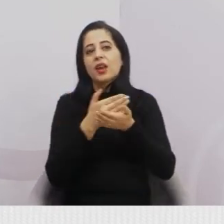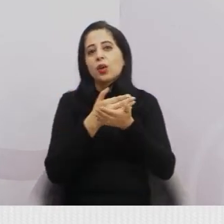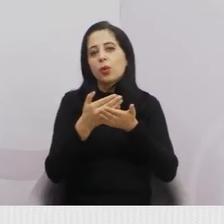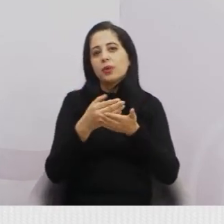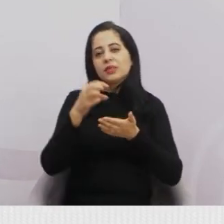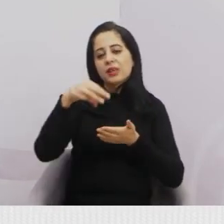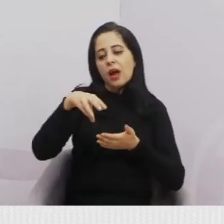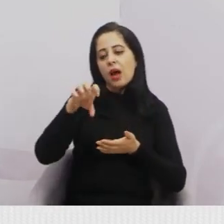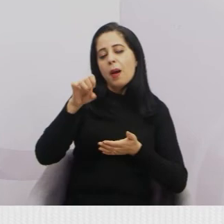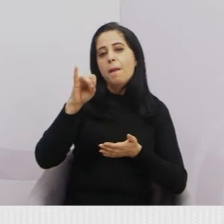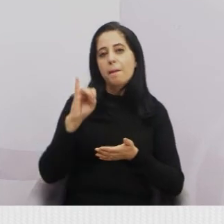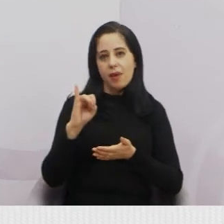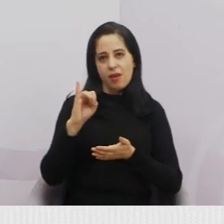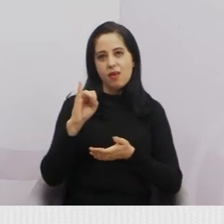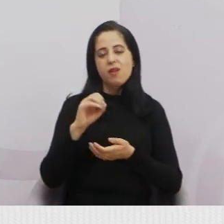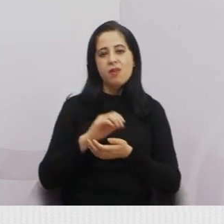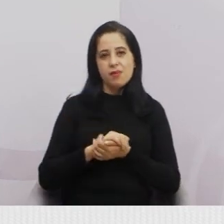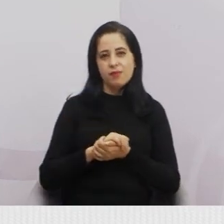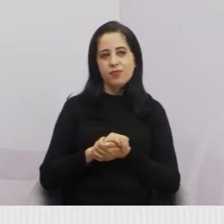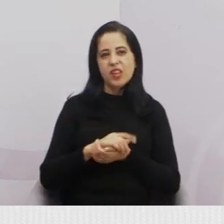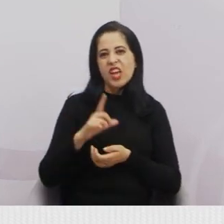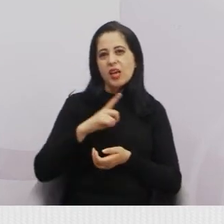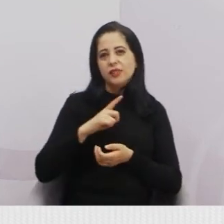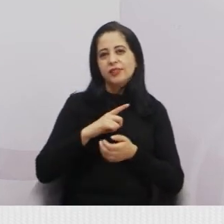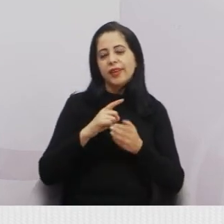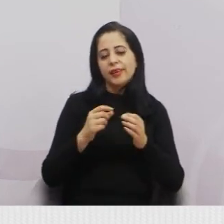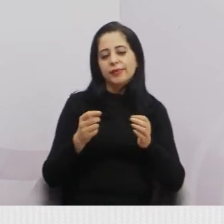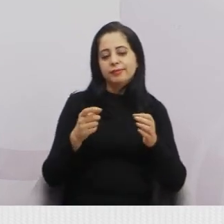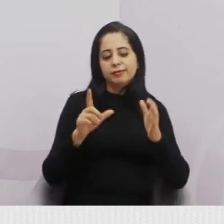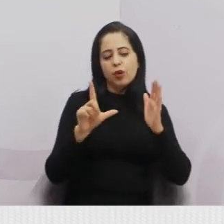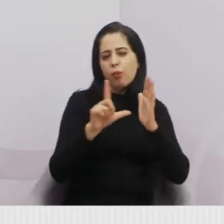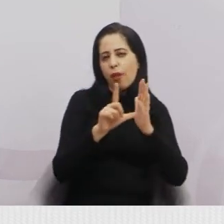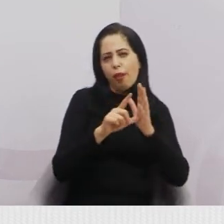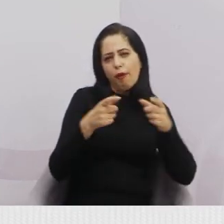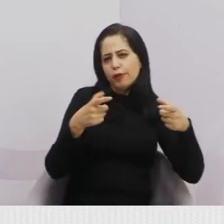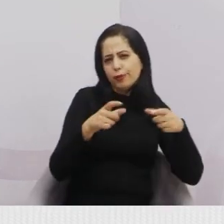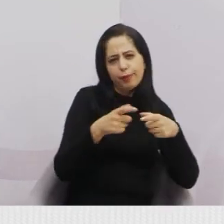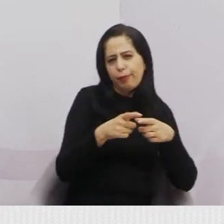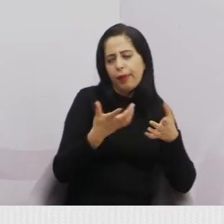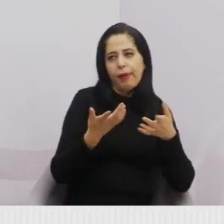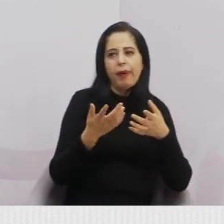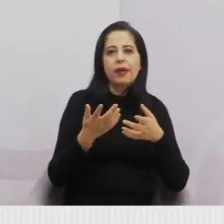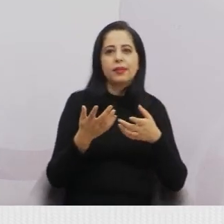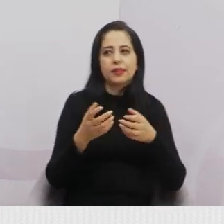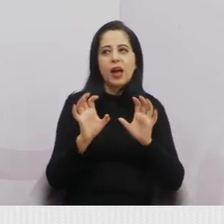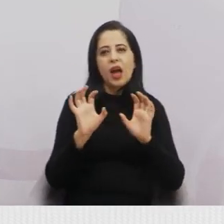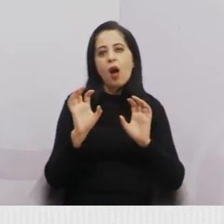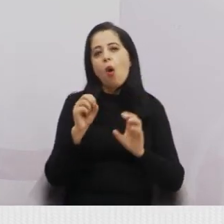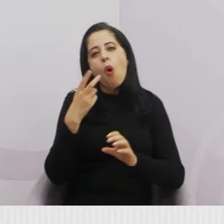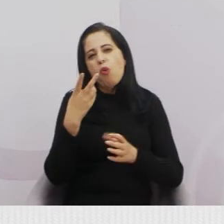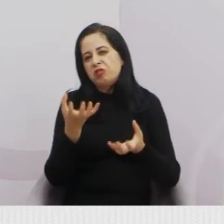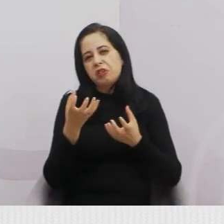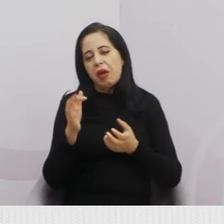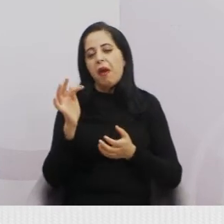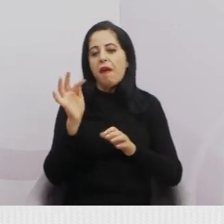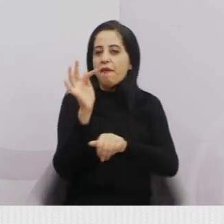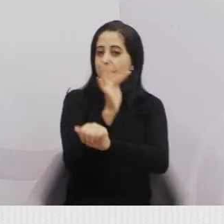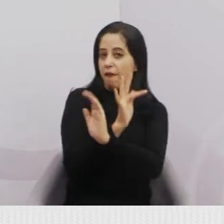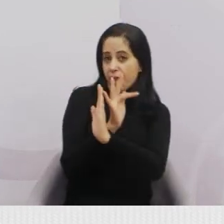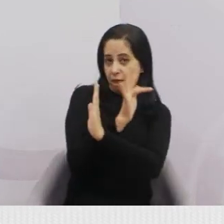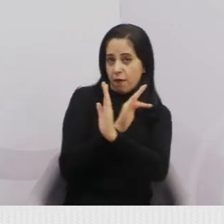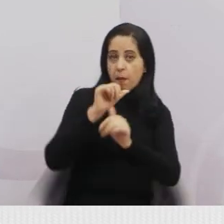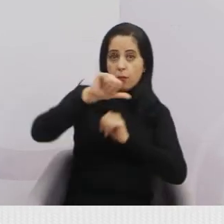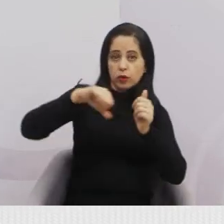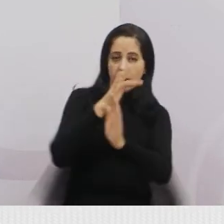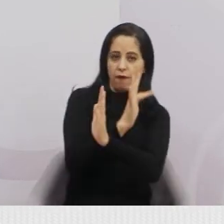e tem um pequeno negócio, ou se formalizar no caso. Então, quer dizer, esse é o objetivo